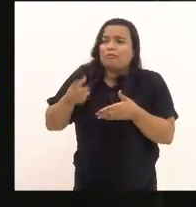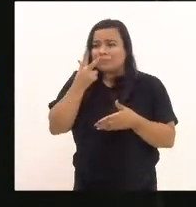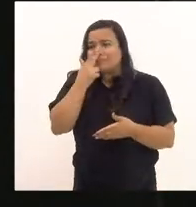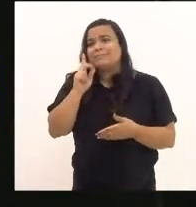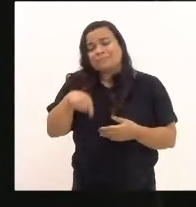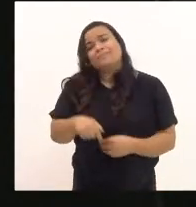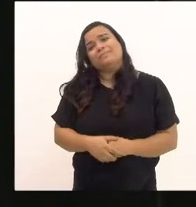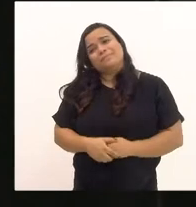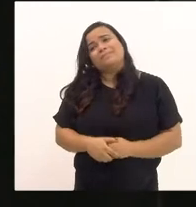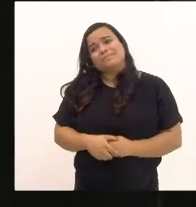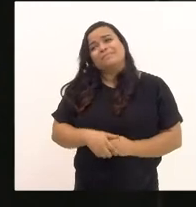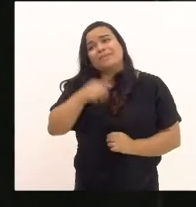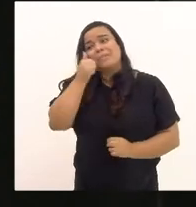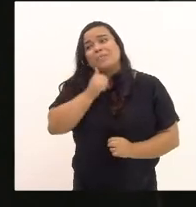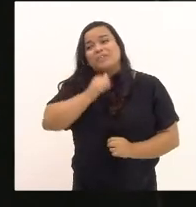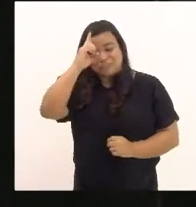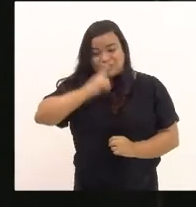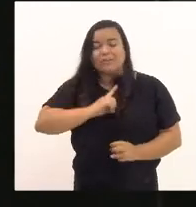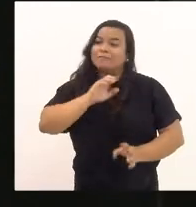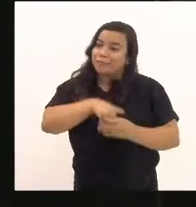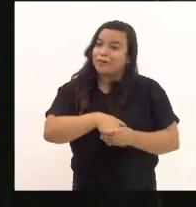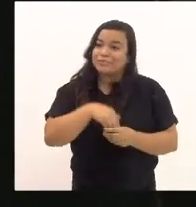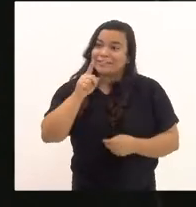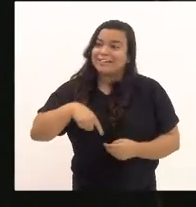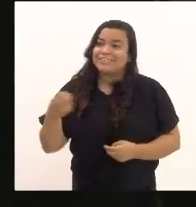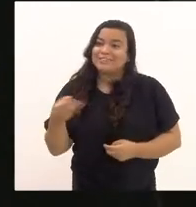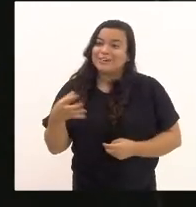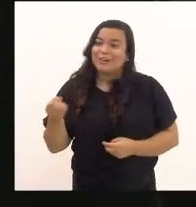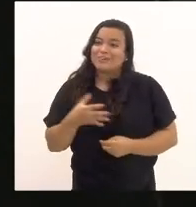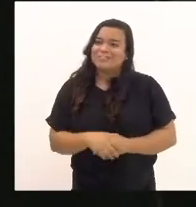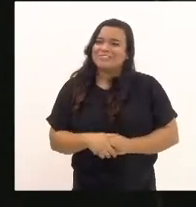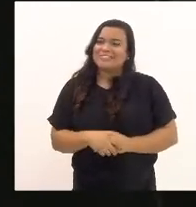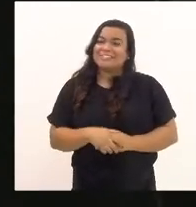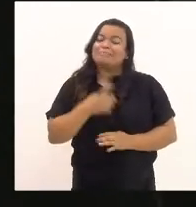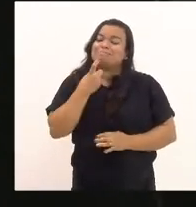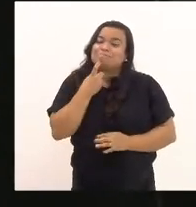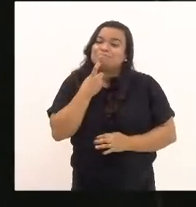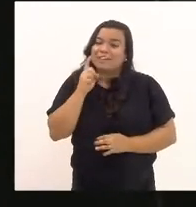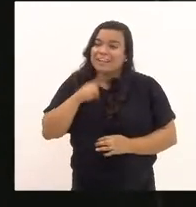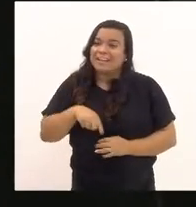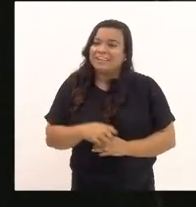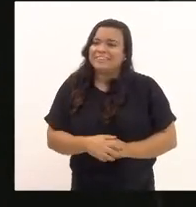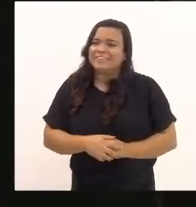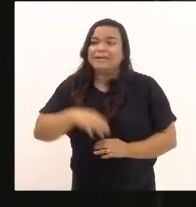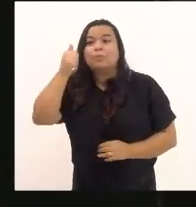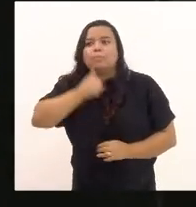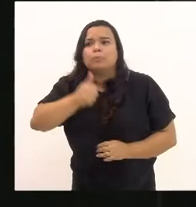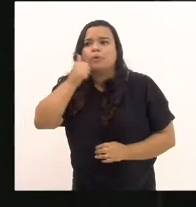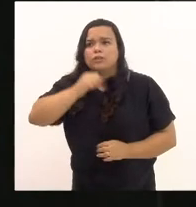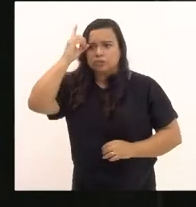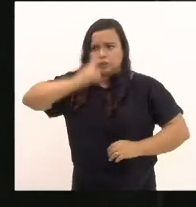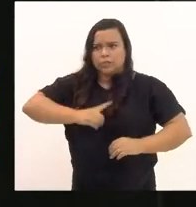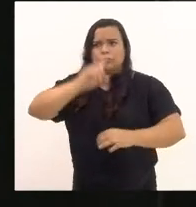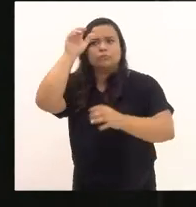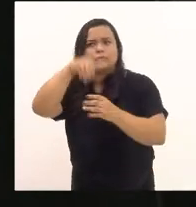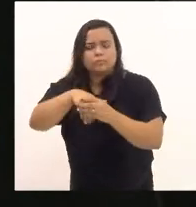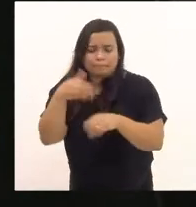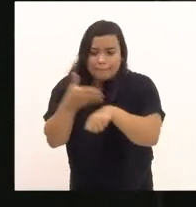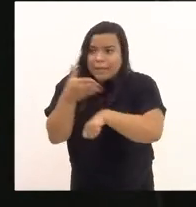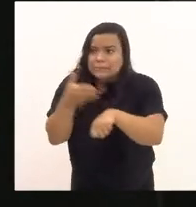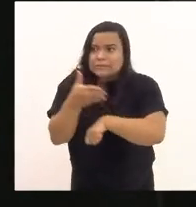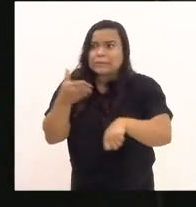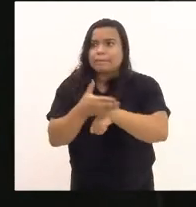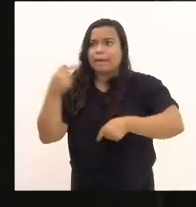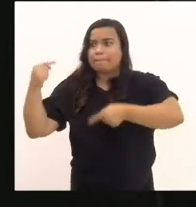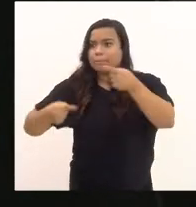o direito da mulher votar. É muito recente o direito da mulher participar da